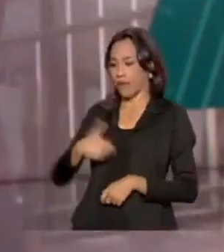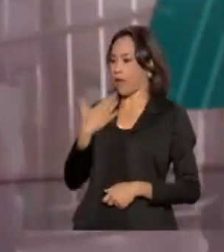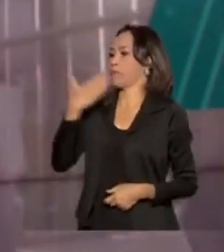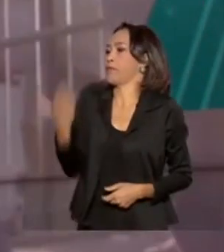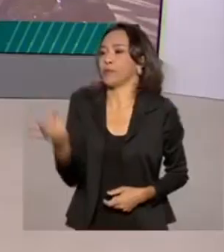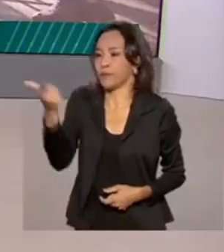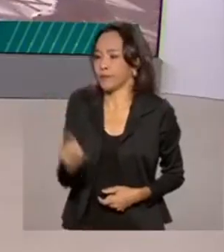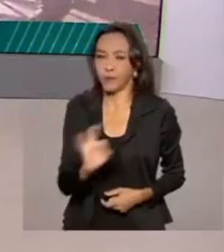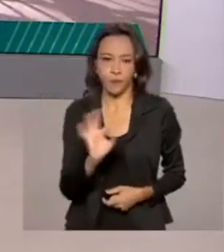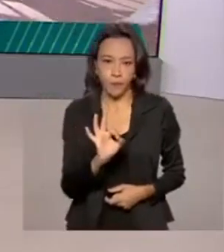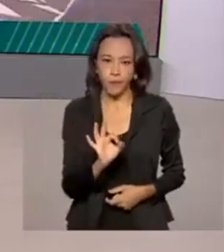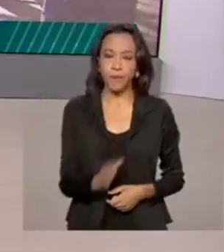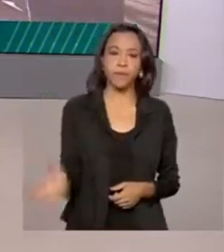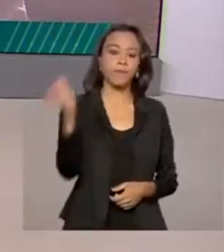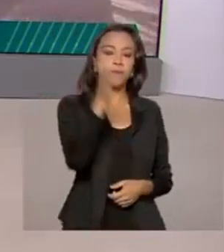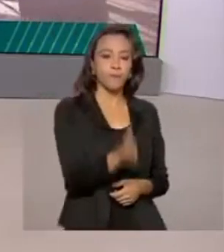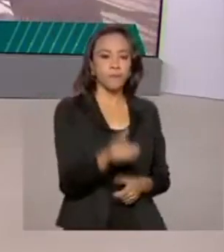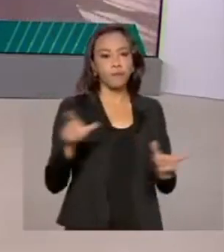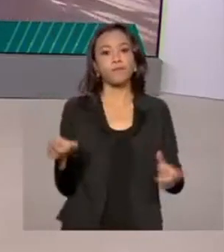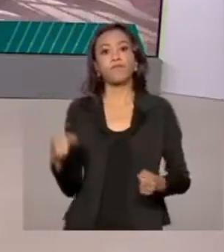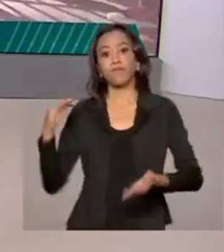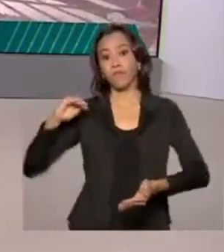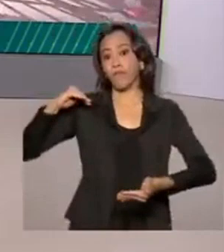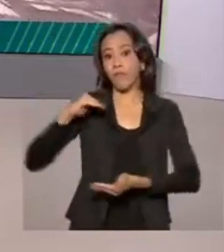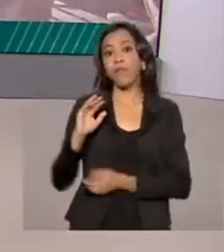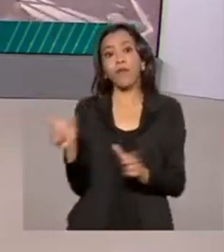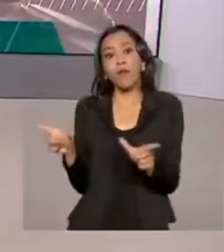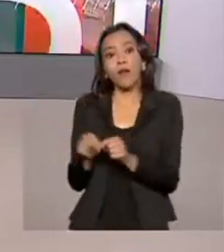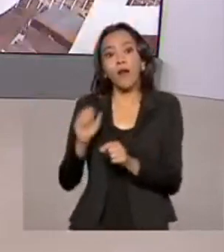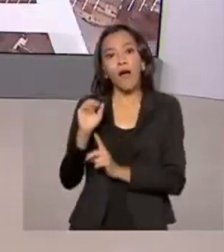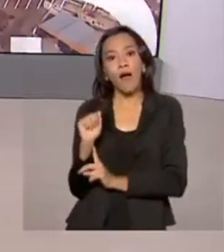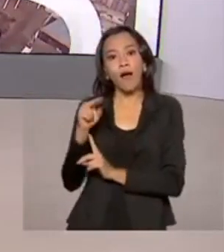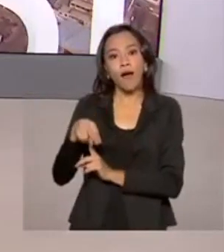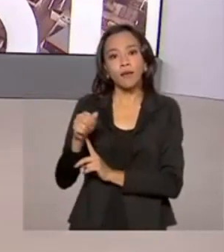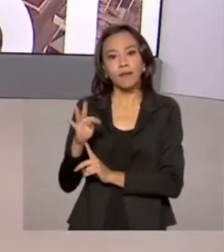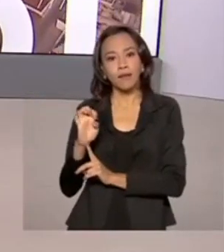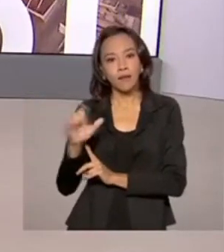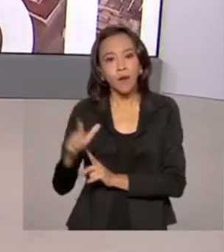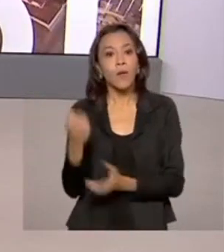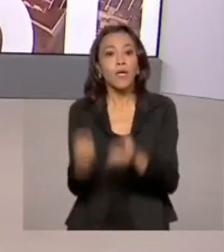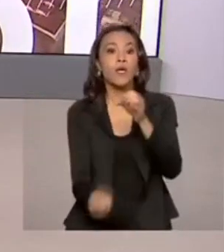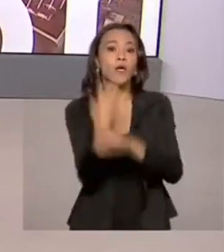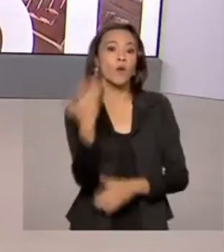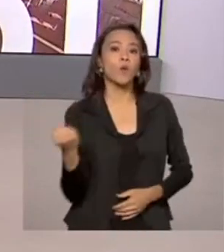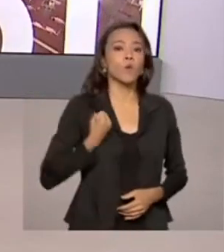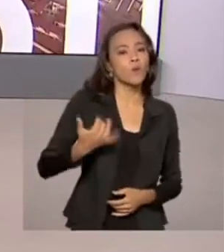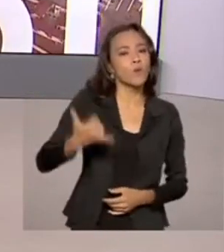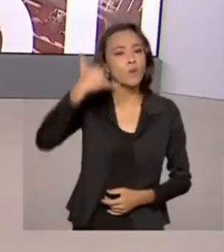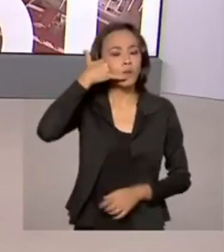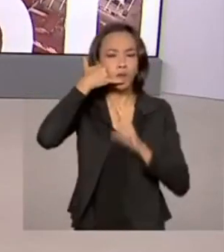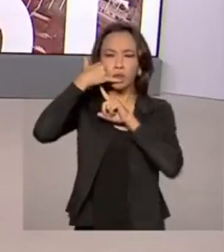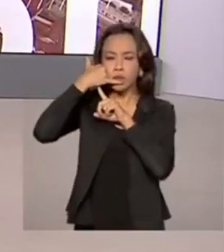parte do usuário. A Anatel, Agência Nacional de Telecomunicações, criou um prefixo exclusivo que identifica